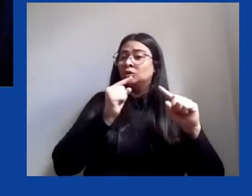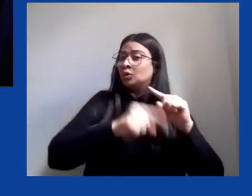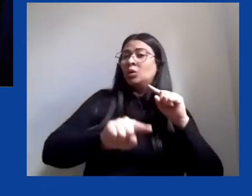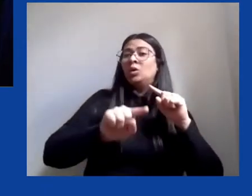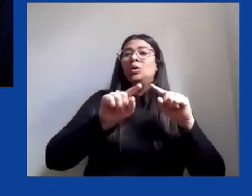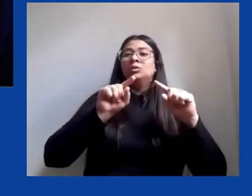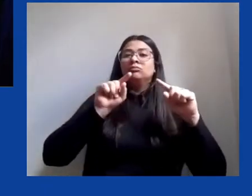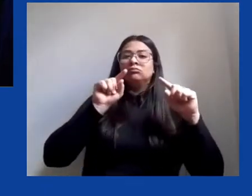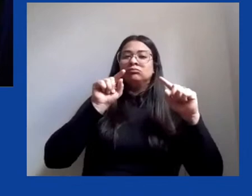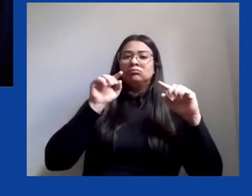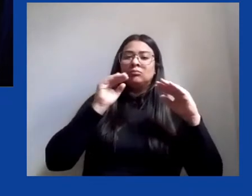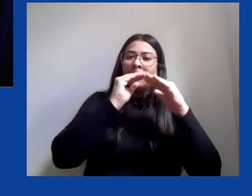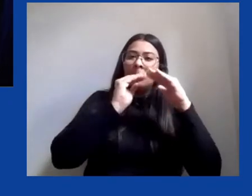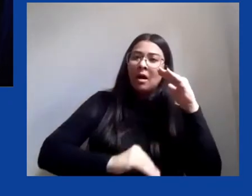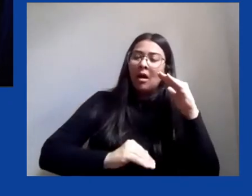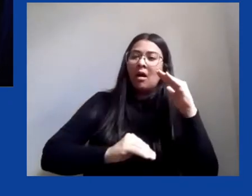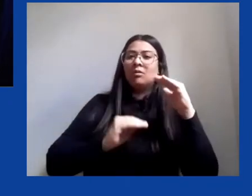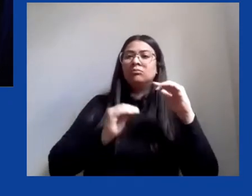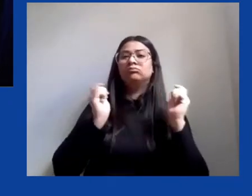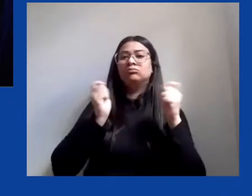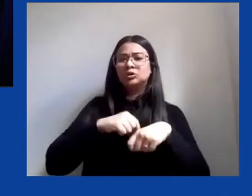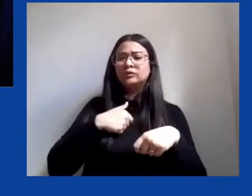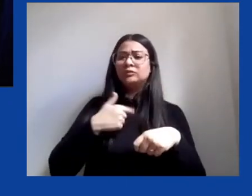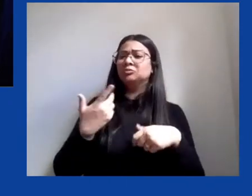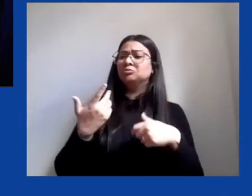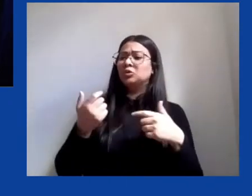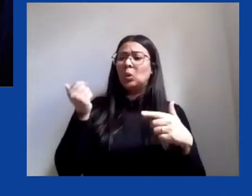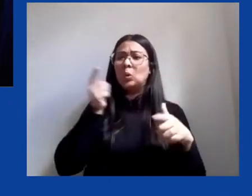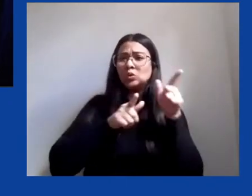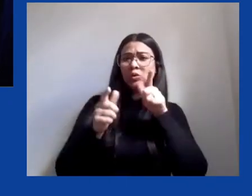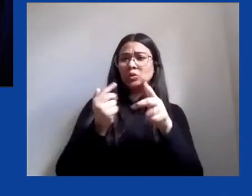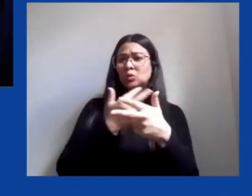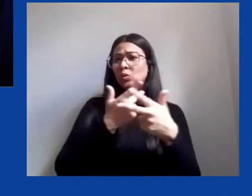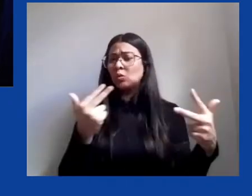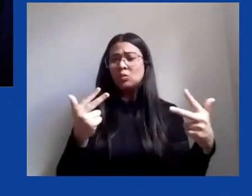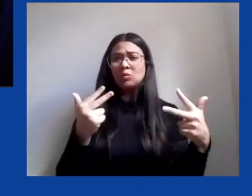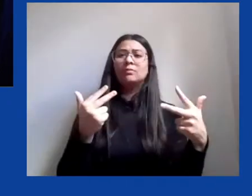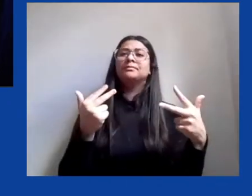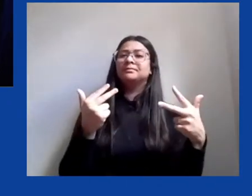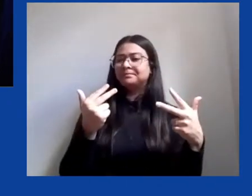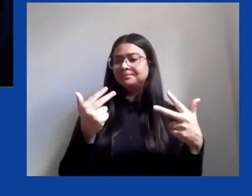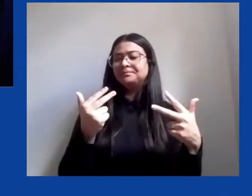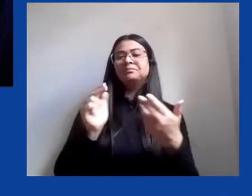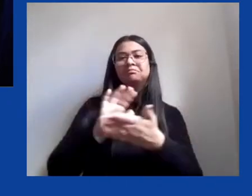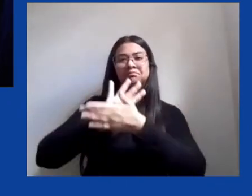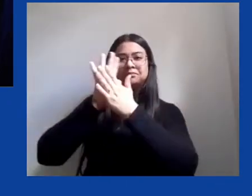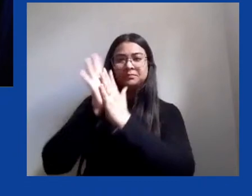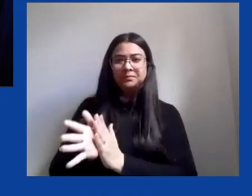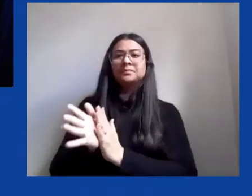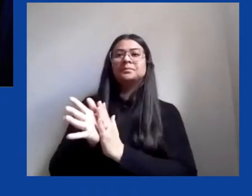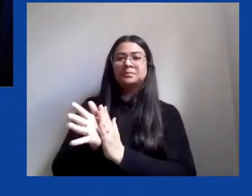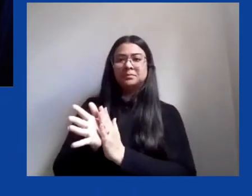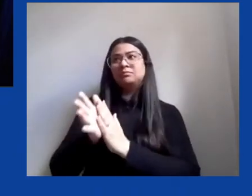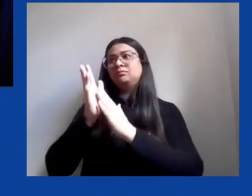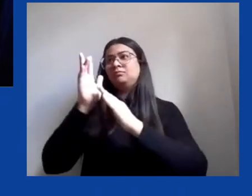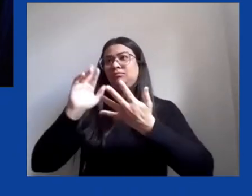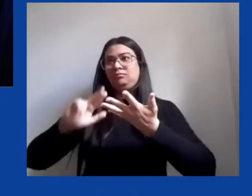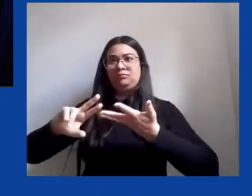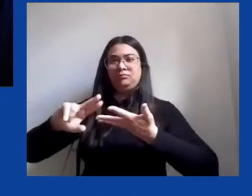aos bens materiais e imateriais, contra as discriminações praticadas sobre as diversidades